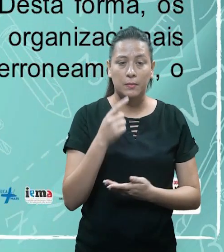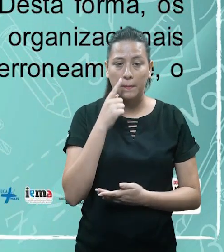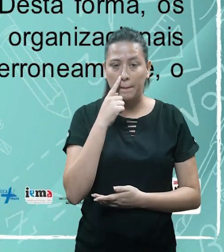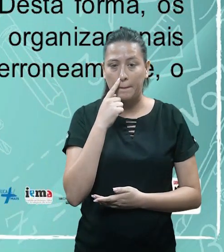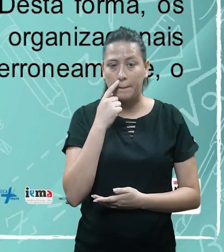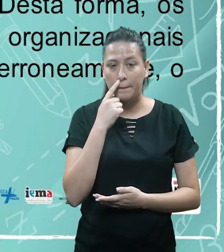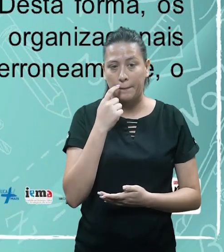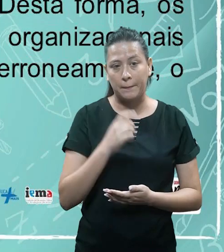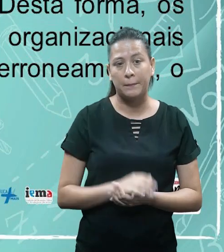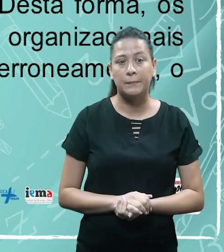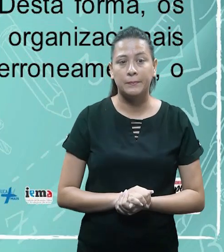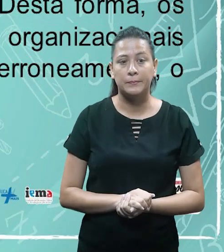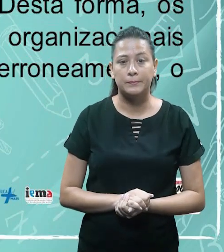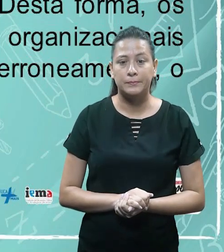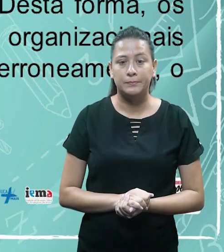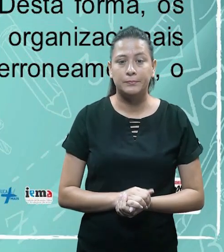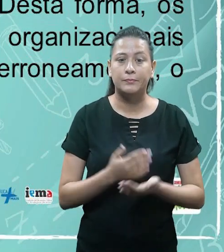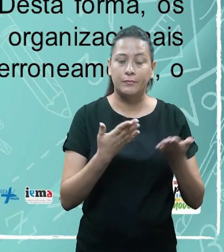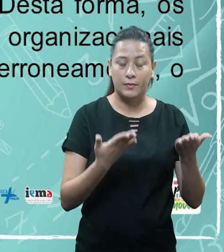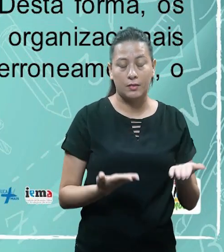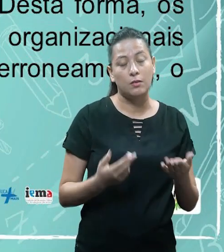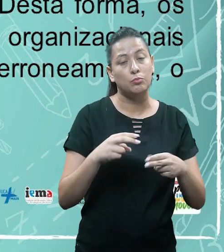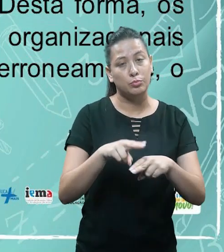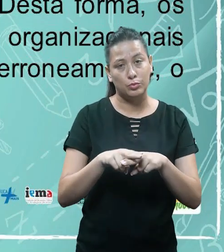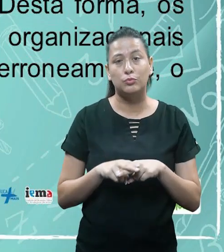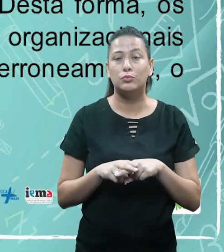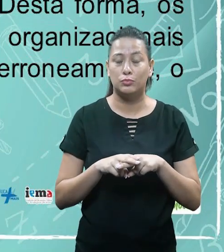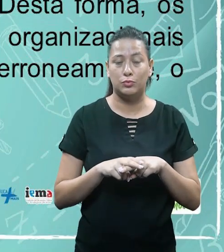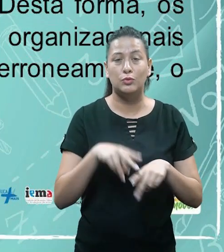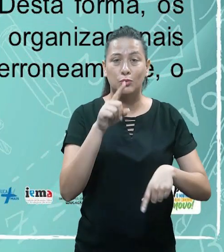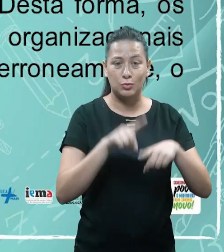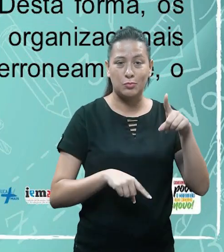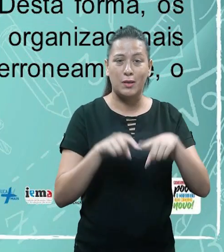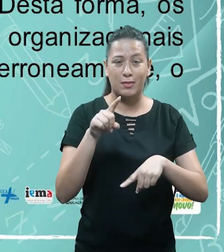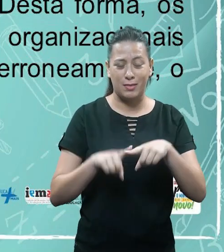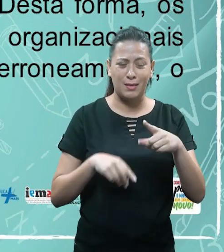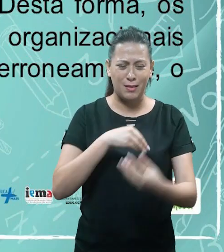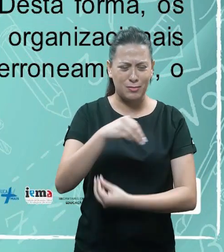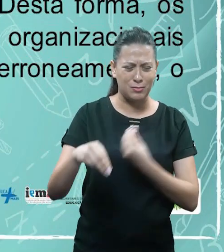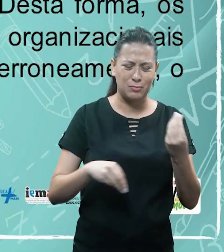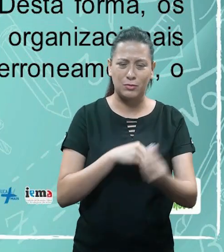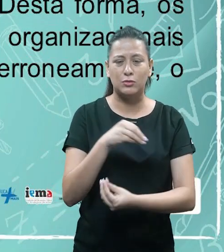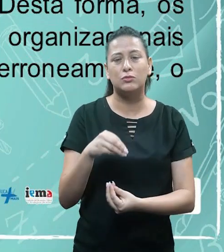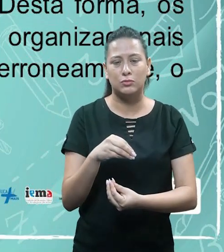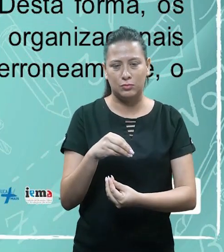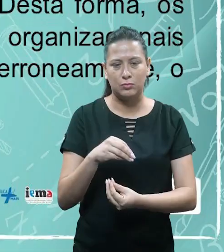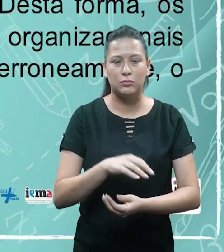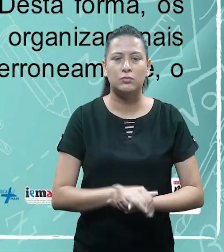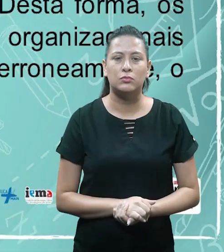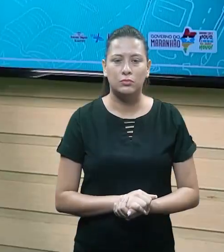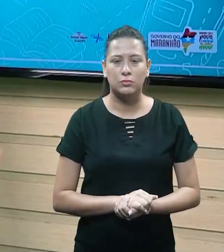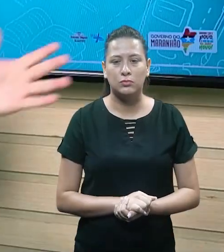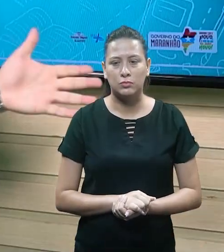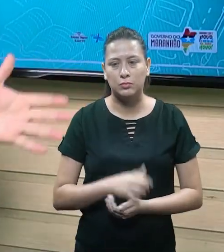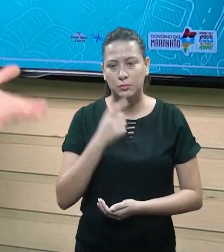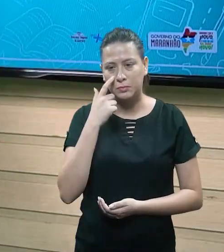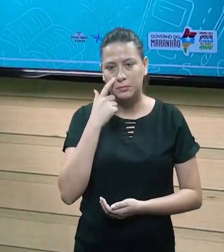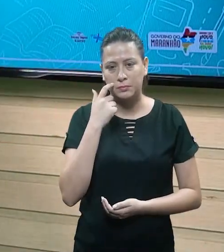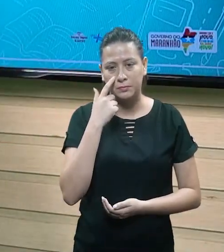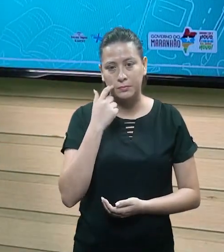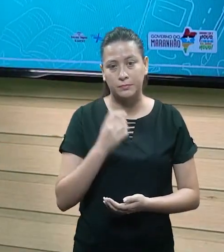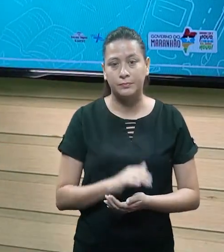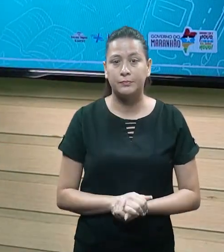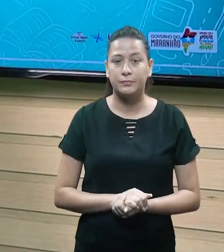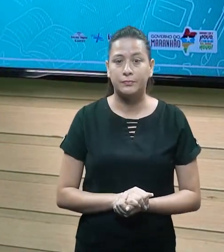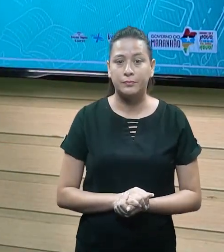desta forma, olha, repetir, desta forma, os patrimônios se confundem e as despesas não organizacionais podem compor a base de cálculo, ou seja, as despesas não organizacionais que são